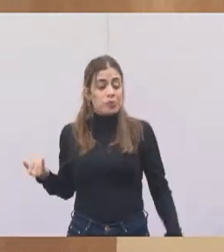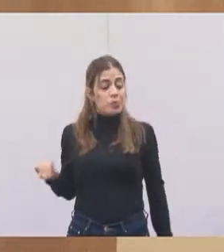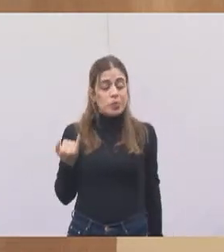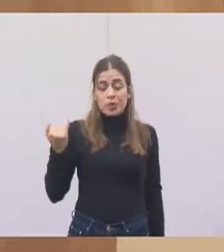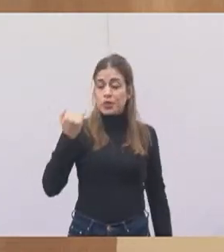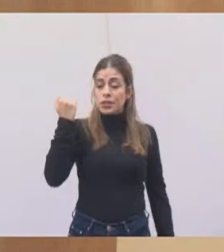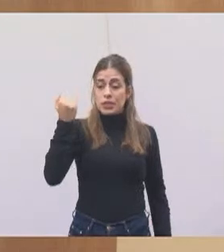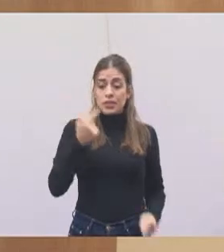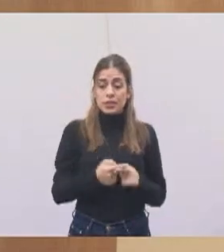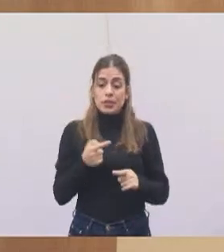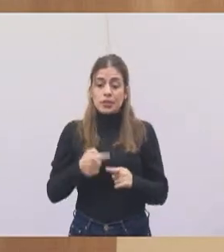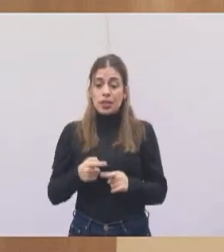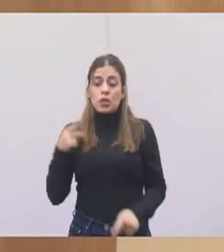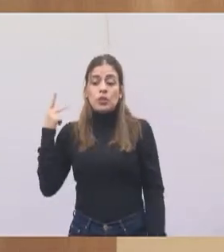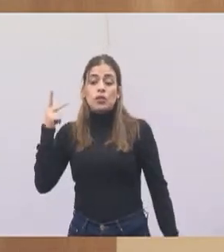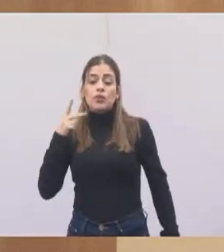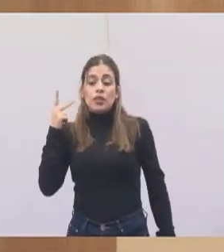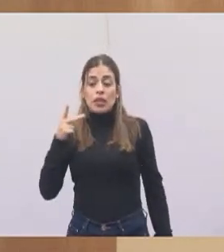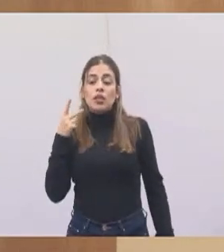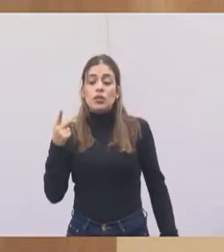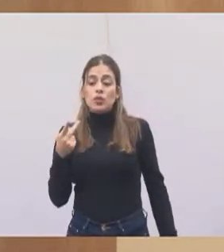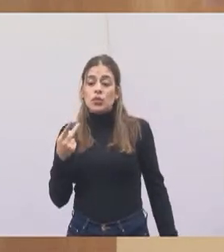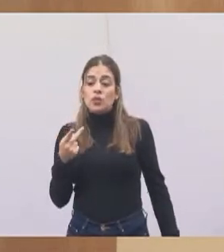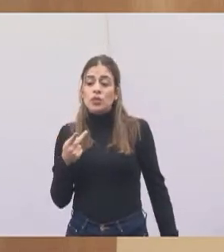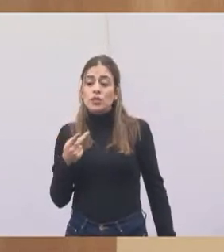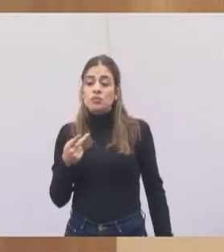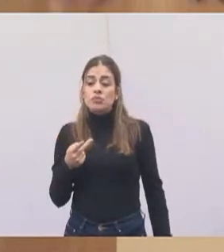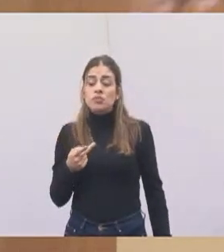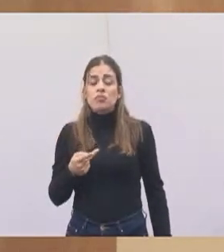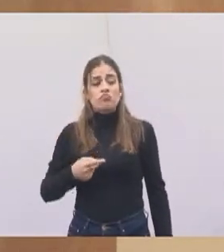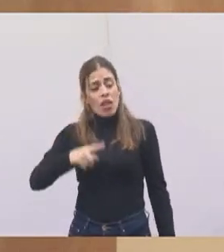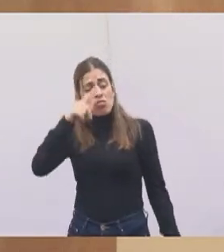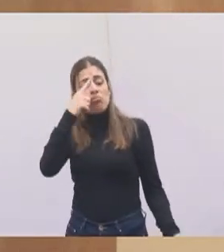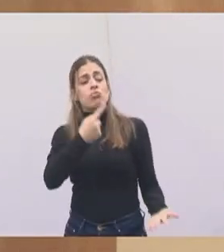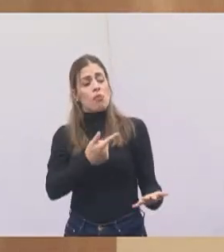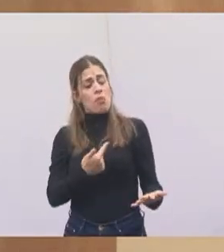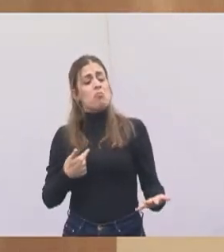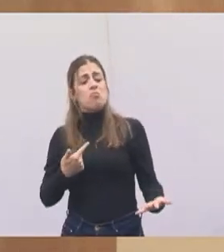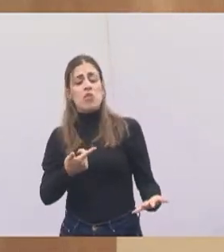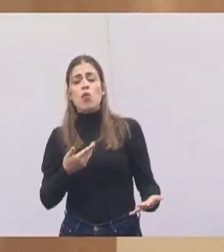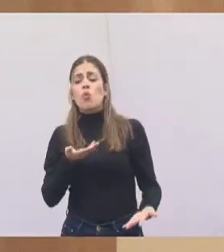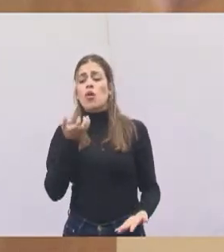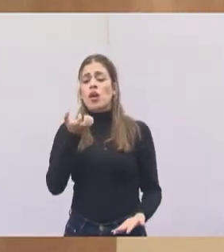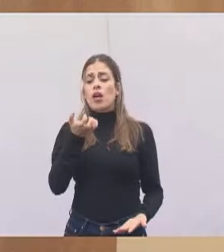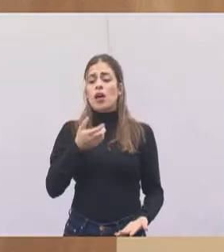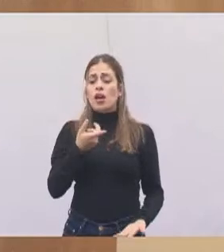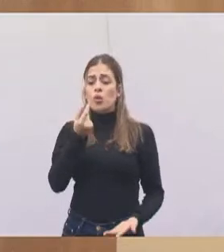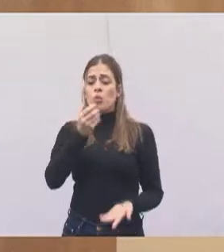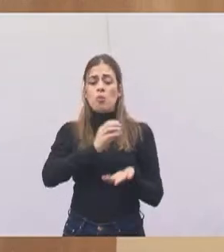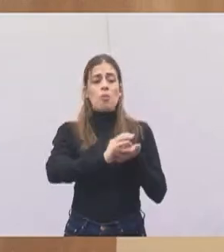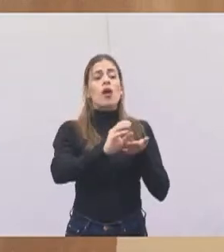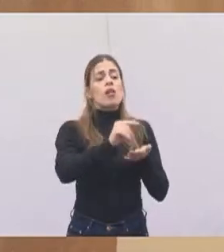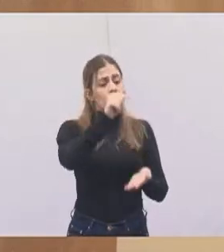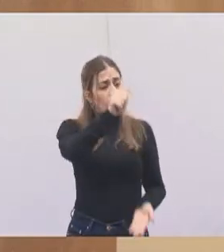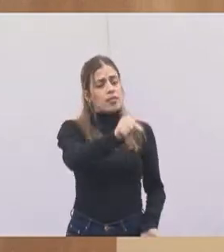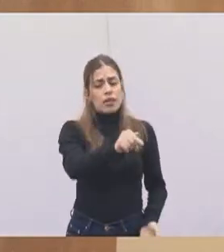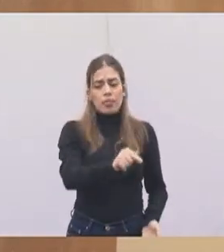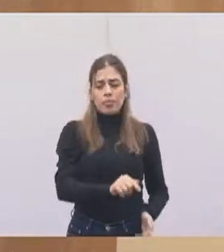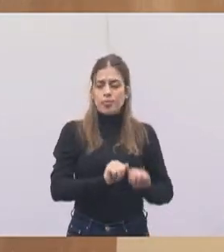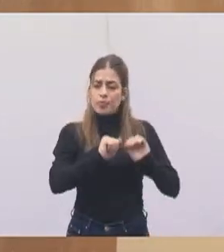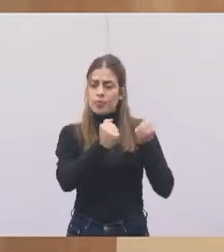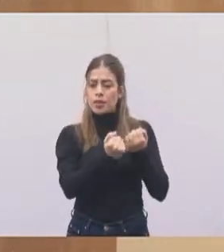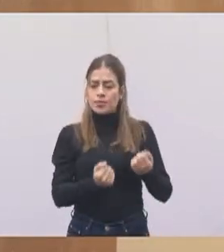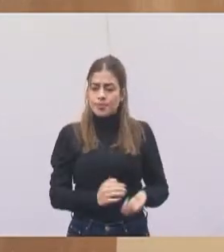quê? Porque os vereadores que destina, tanto os vereadores da situação, como da oposição, ele tem o mesmo direito, o mesmo valor,